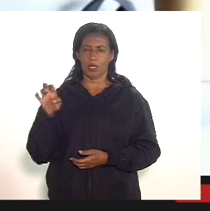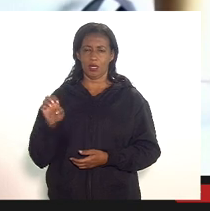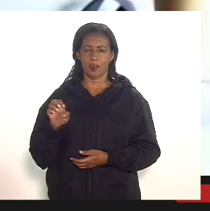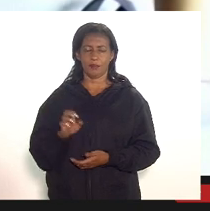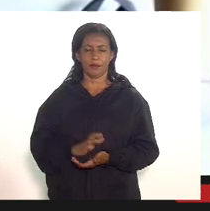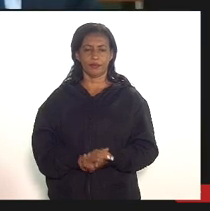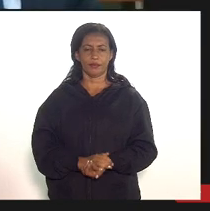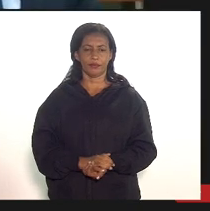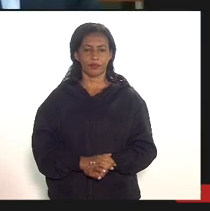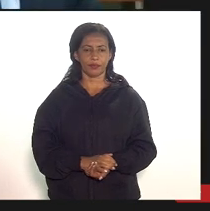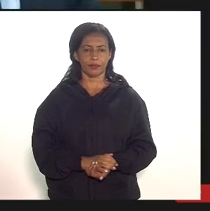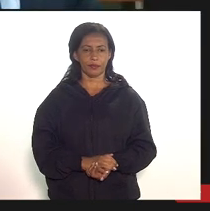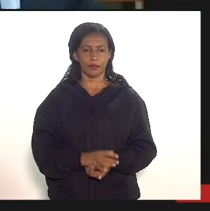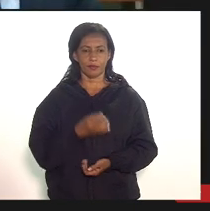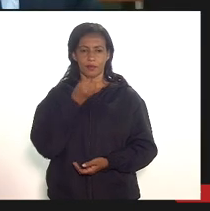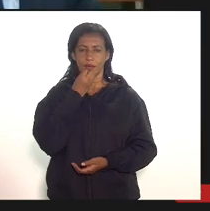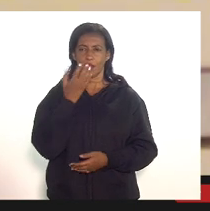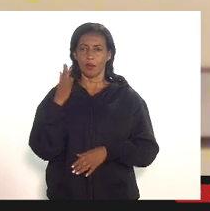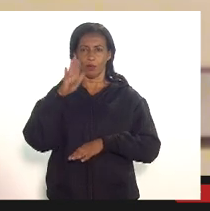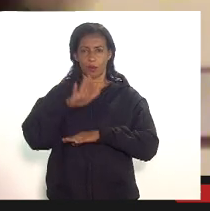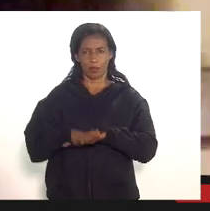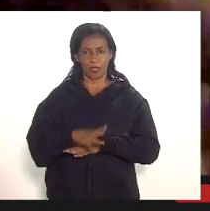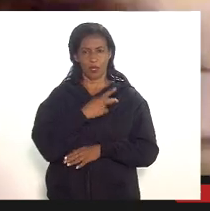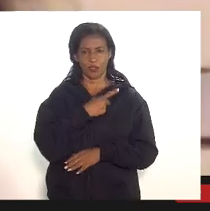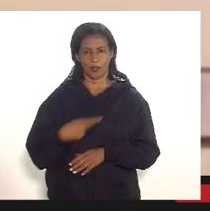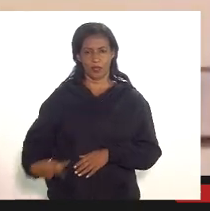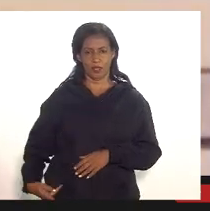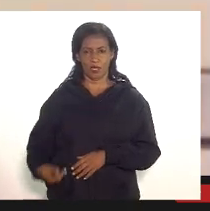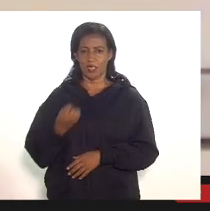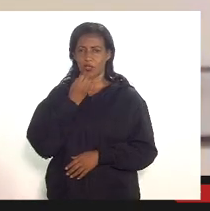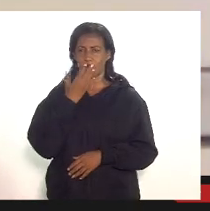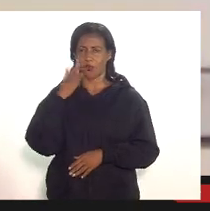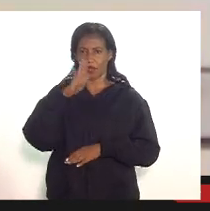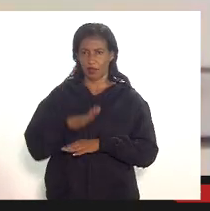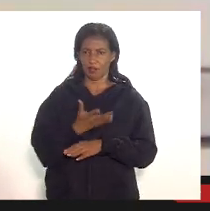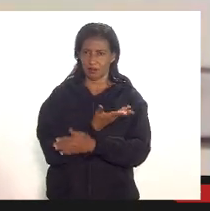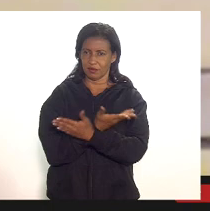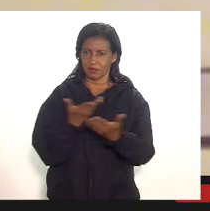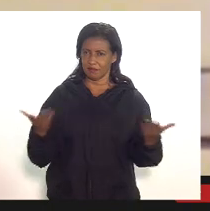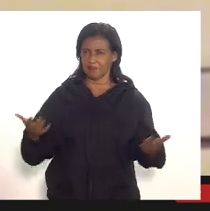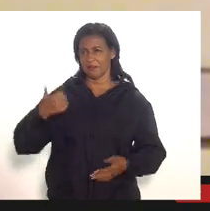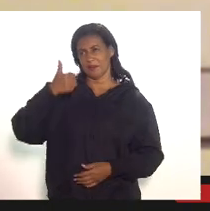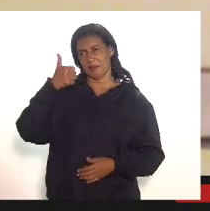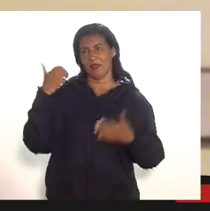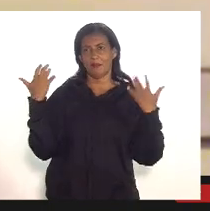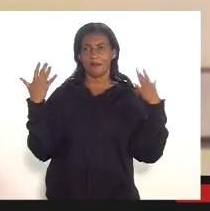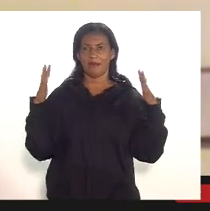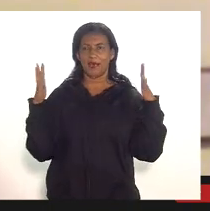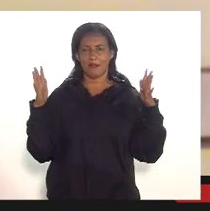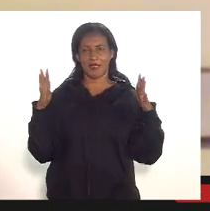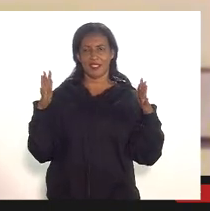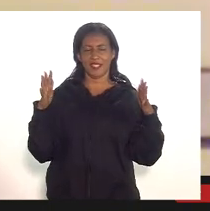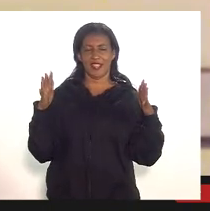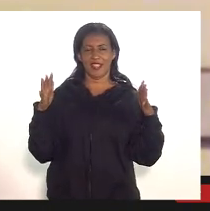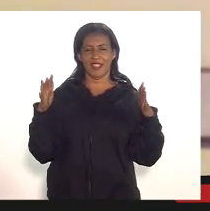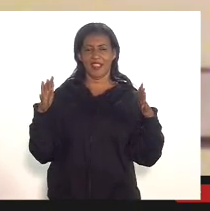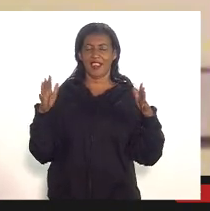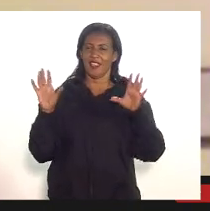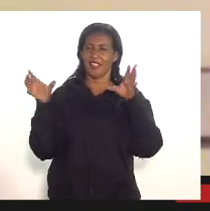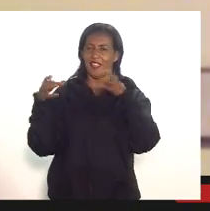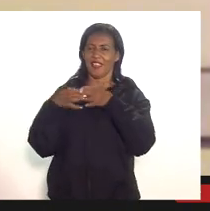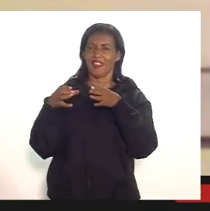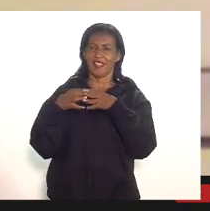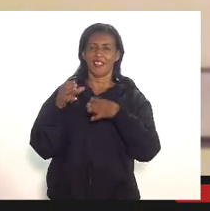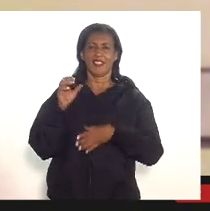Karine Boa tarde presidente boa tarde a todos primeiramente queria parabenizar a apresentação da equipe da